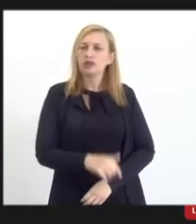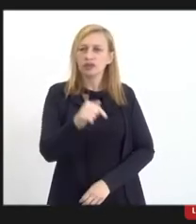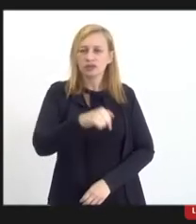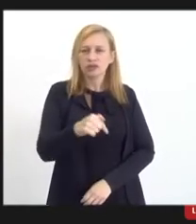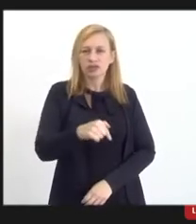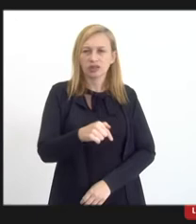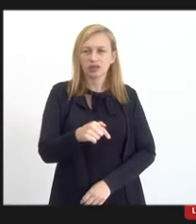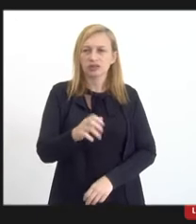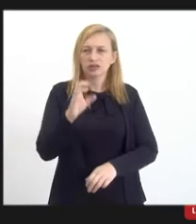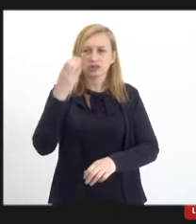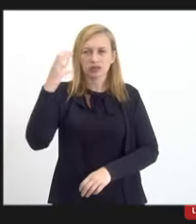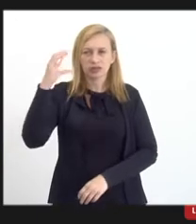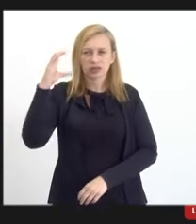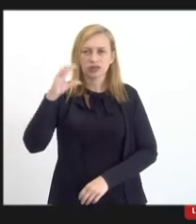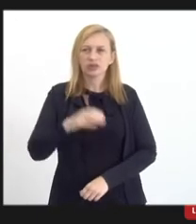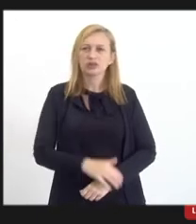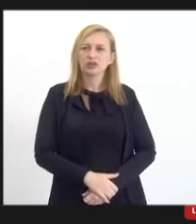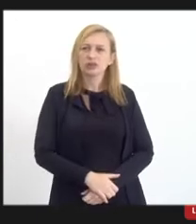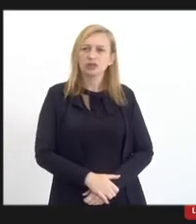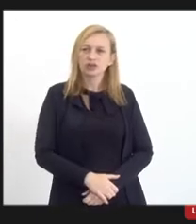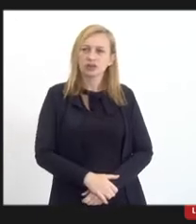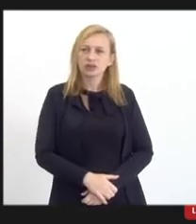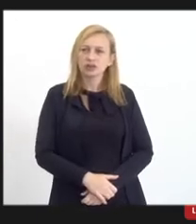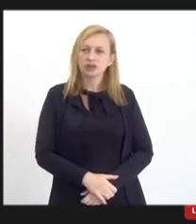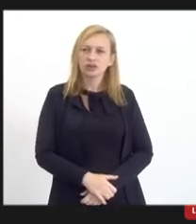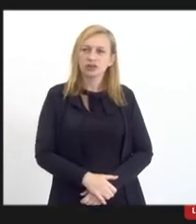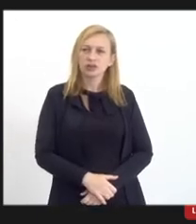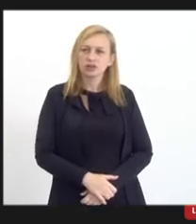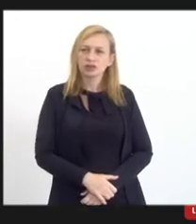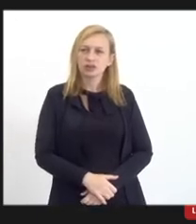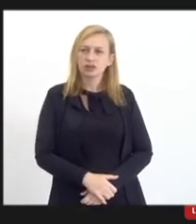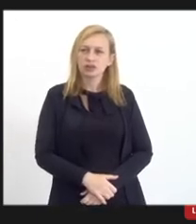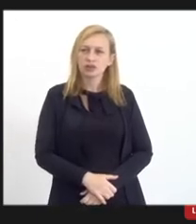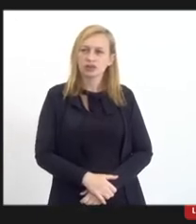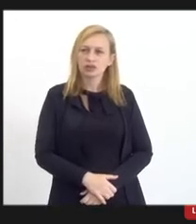Niterói, é de contato dos senhores.